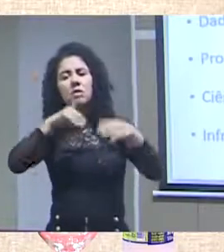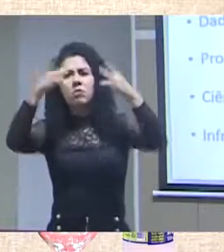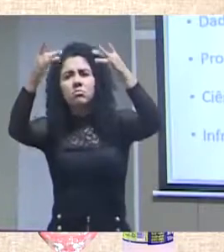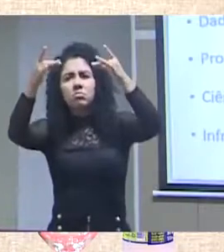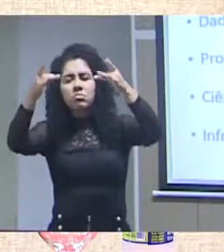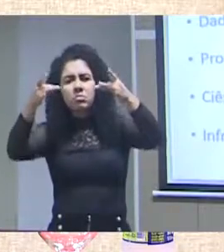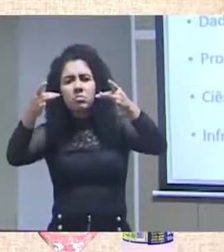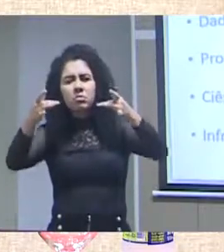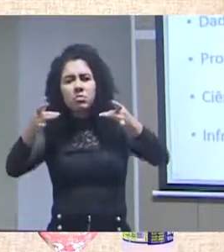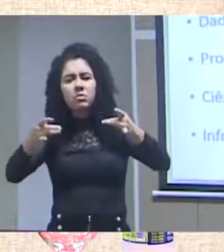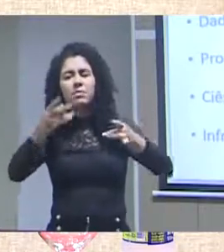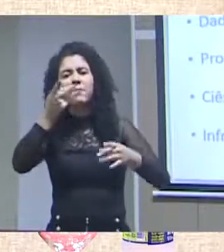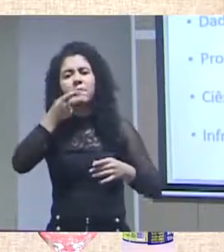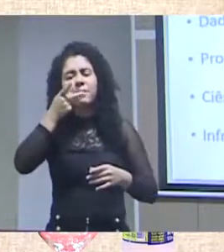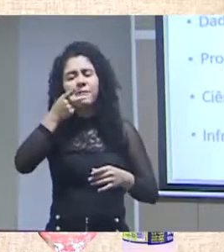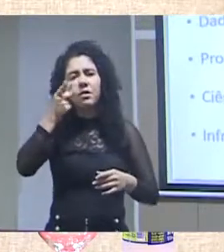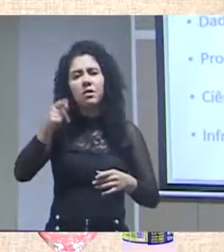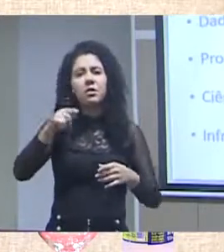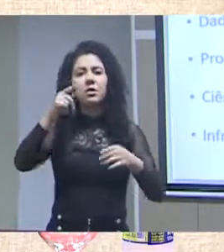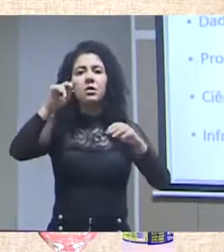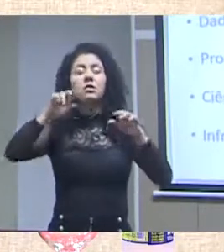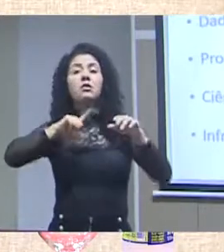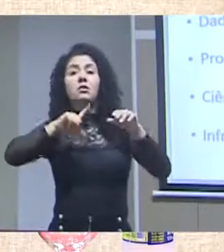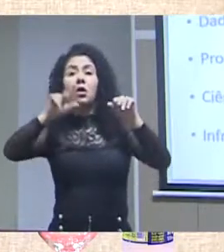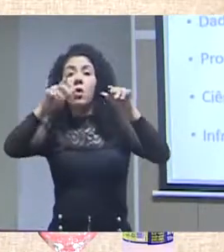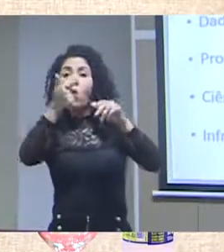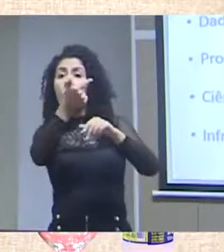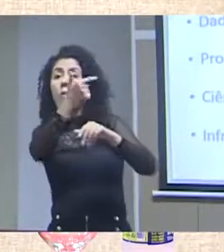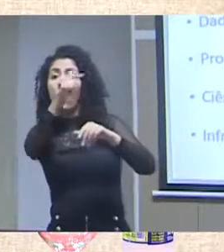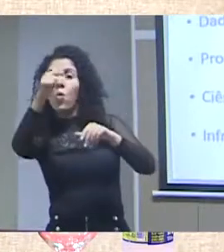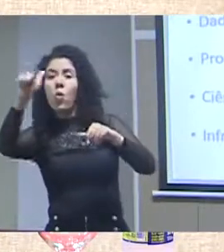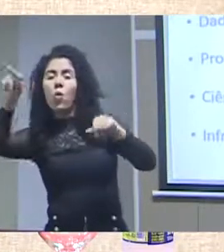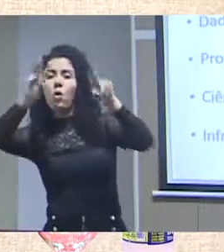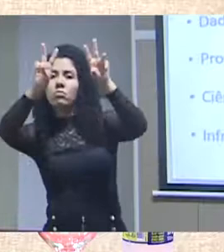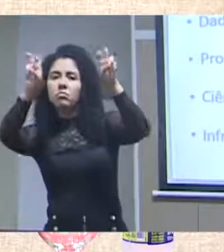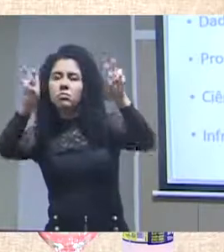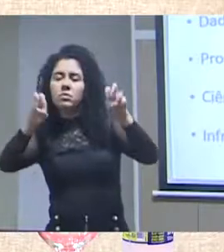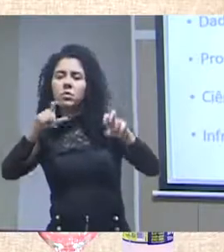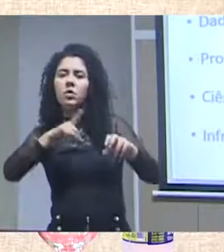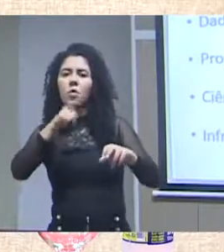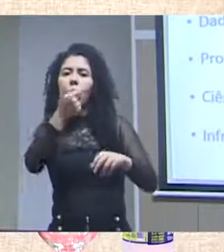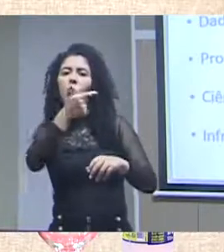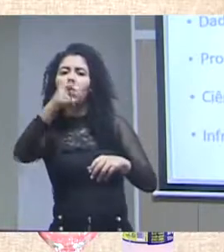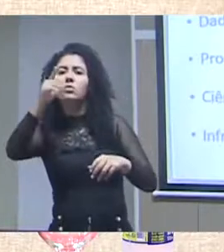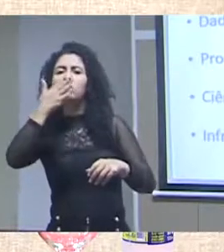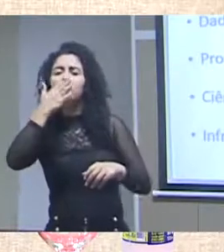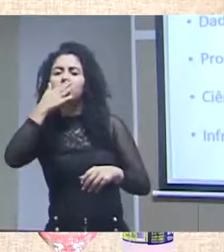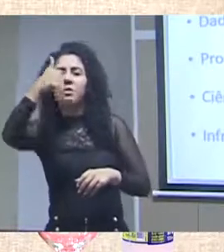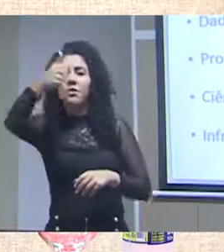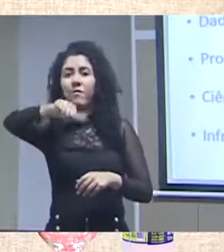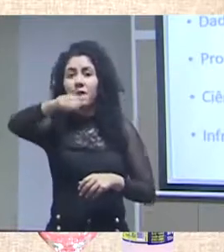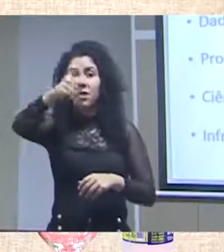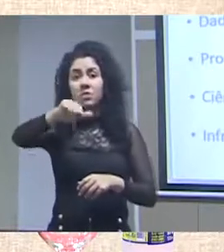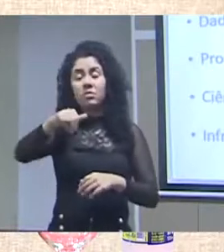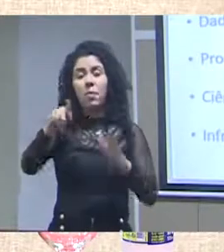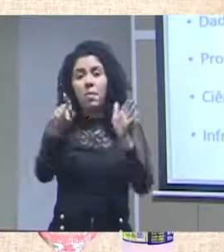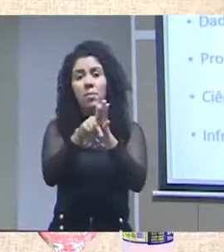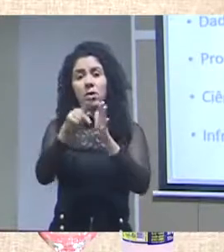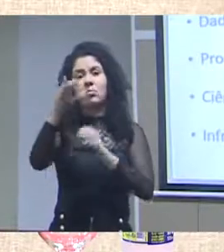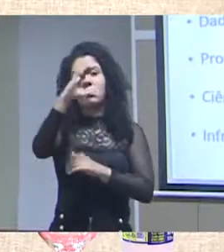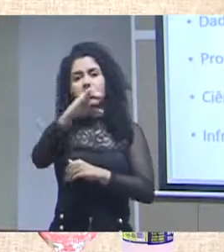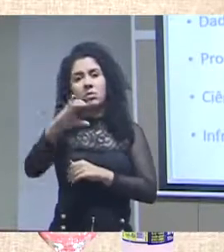outros critérios e outros processos de avaliação da ciência. Agora mesmo, no México, está tendo um evento